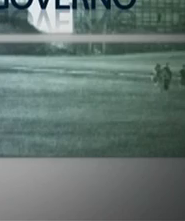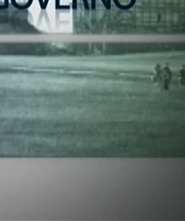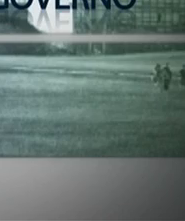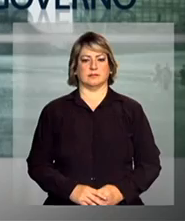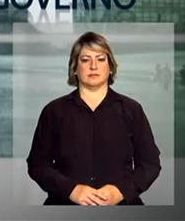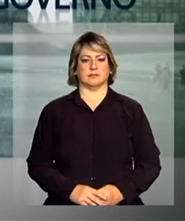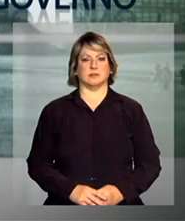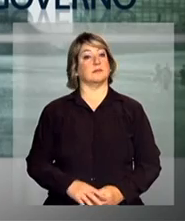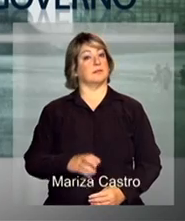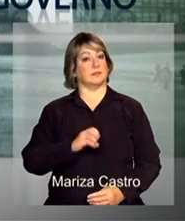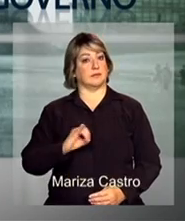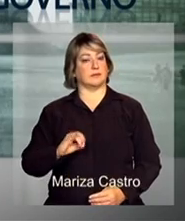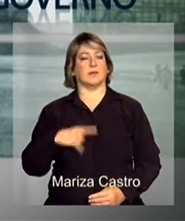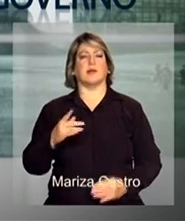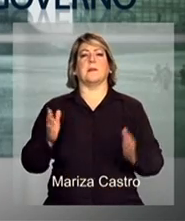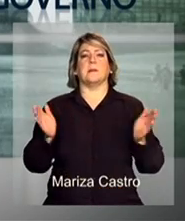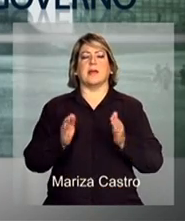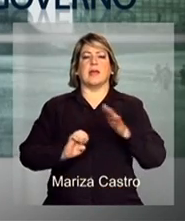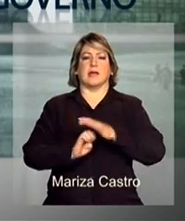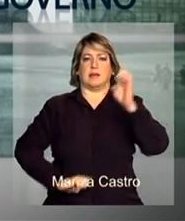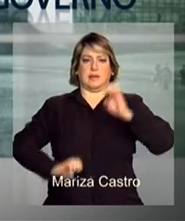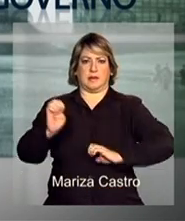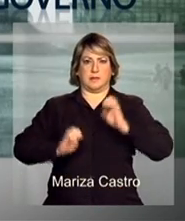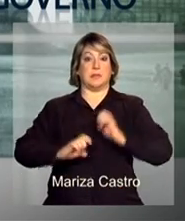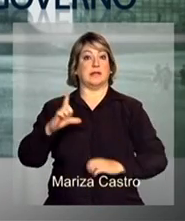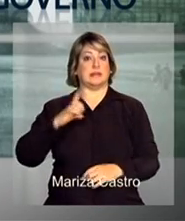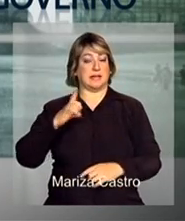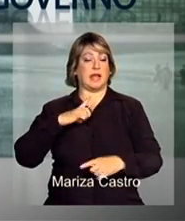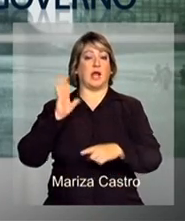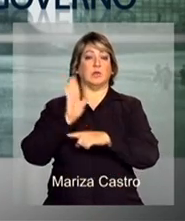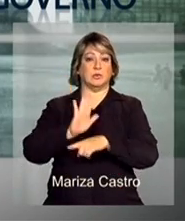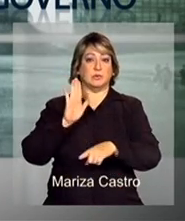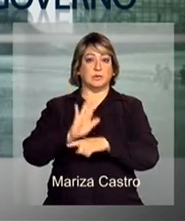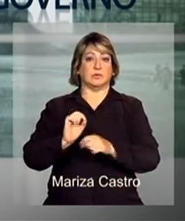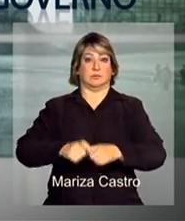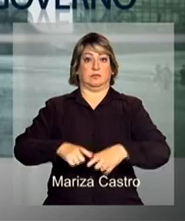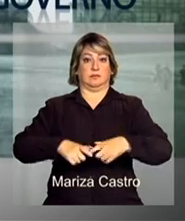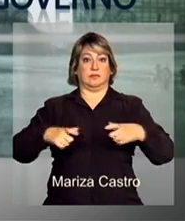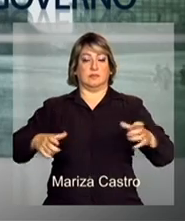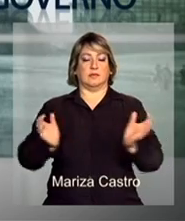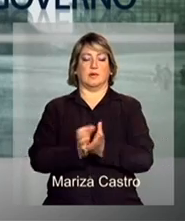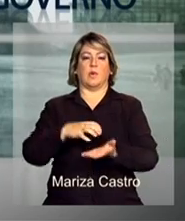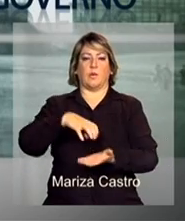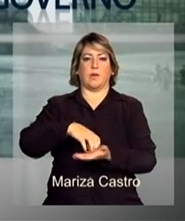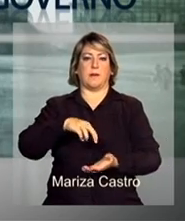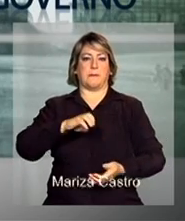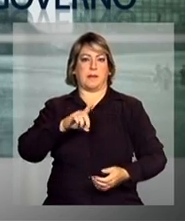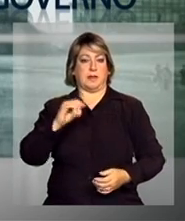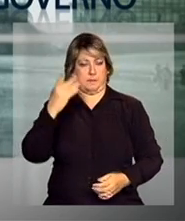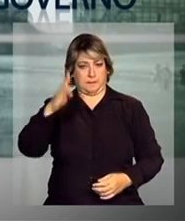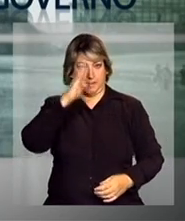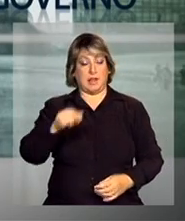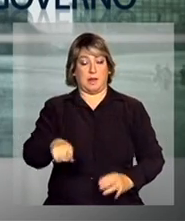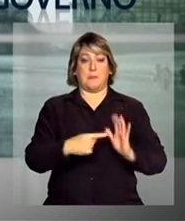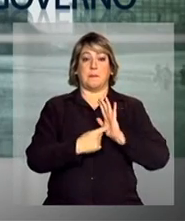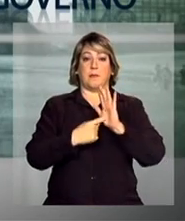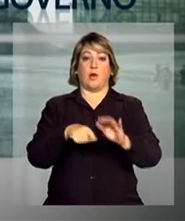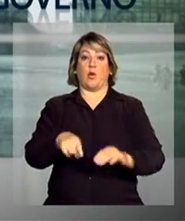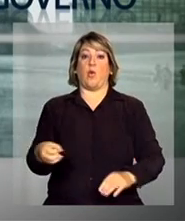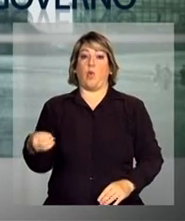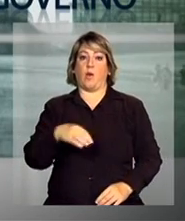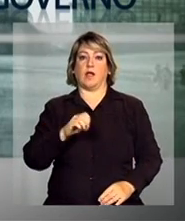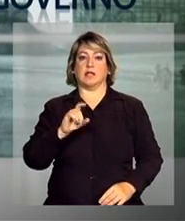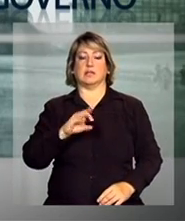Olá, as pequenas empresas estão contribuindo para a expansão da classe média brasileira. É o que mostra a nova